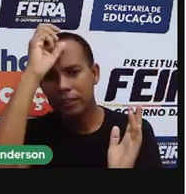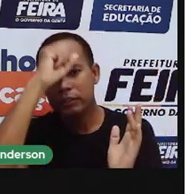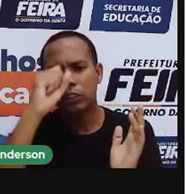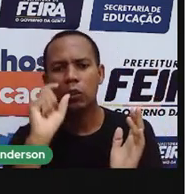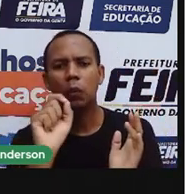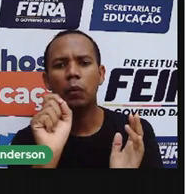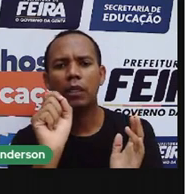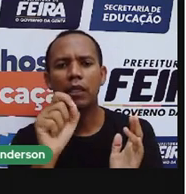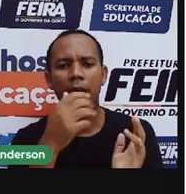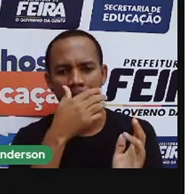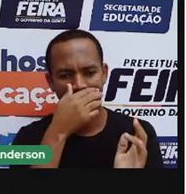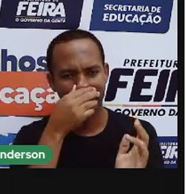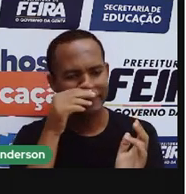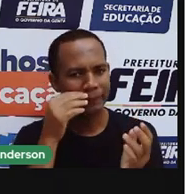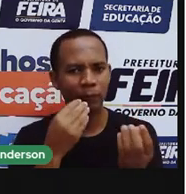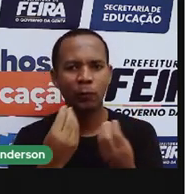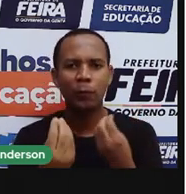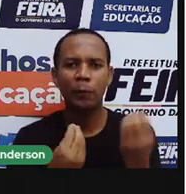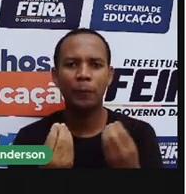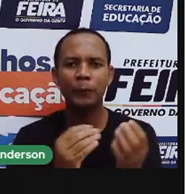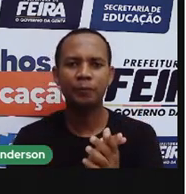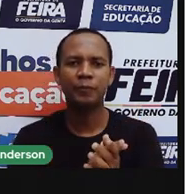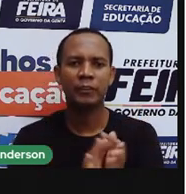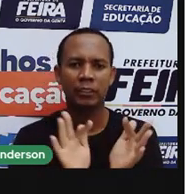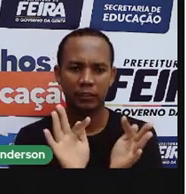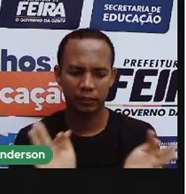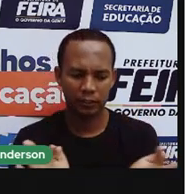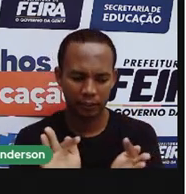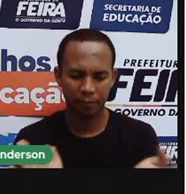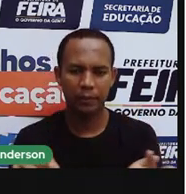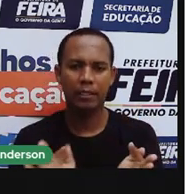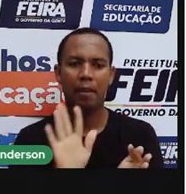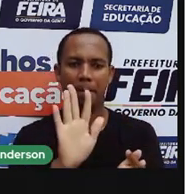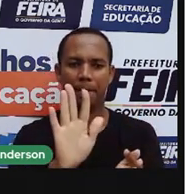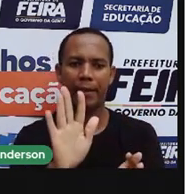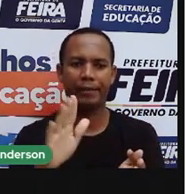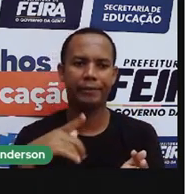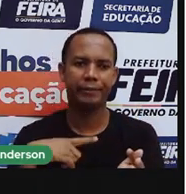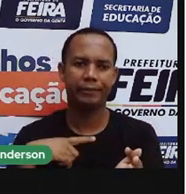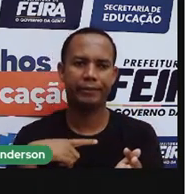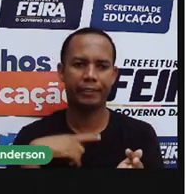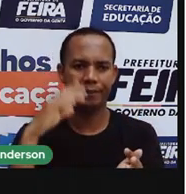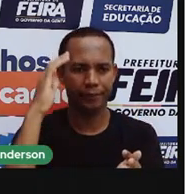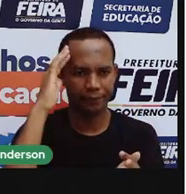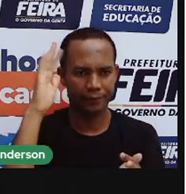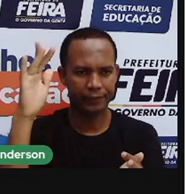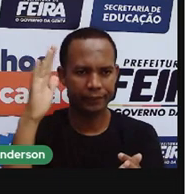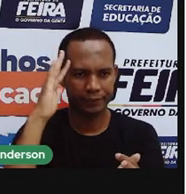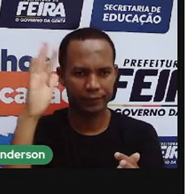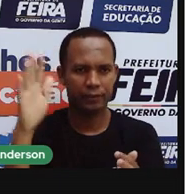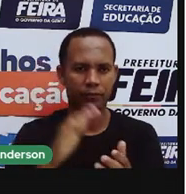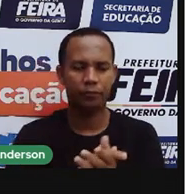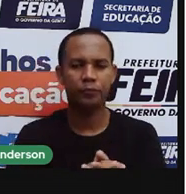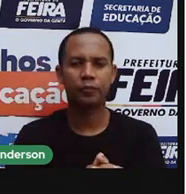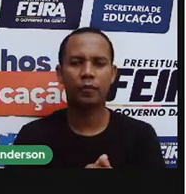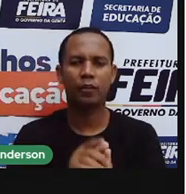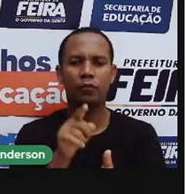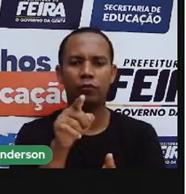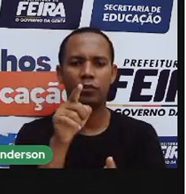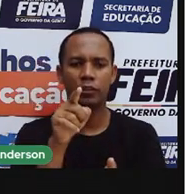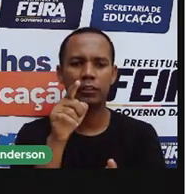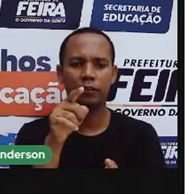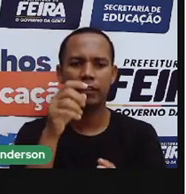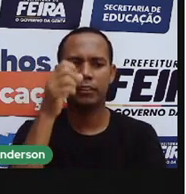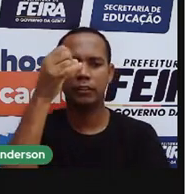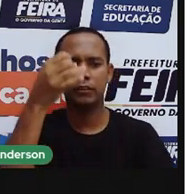um, dois, são bem simples, mas que tem uma reflexão por trás, faz você pensar. Você irá interpretar a imagem e